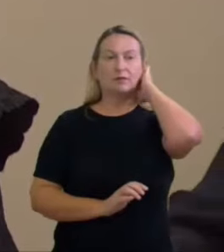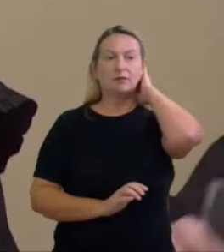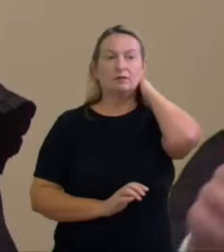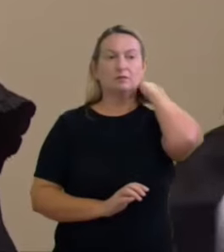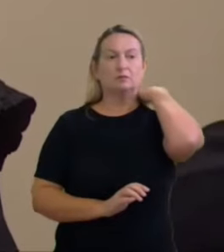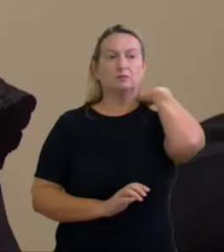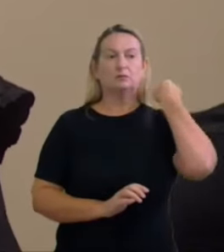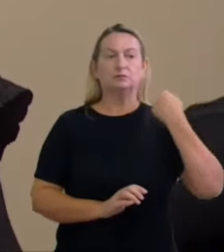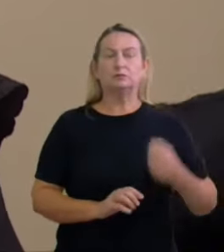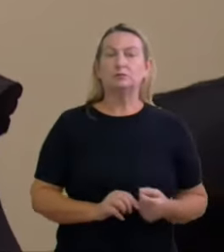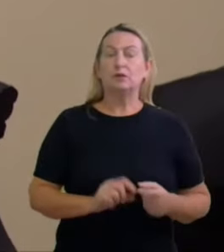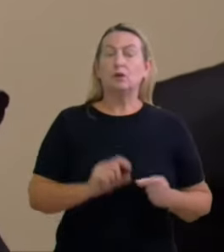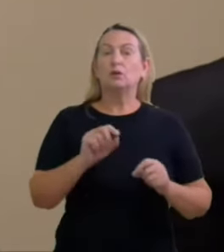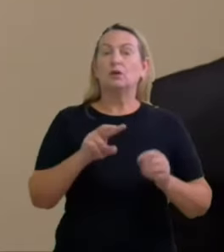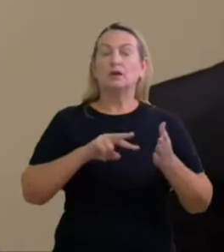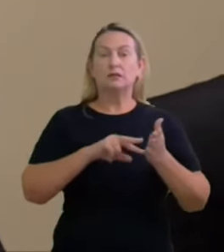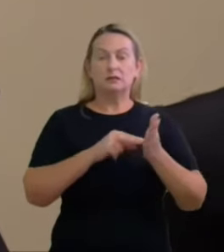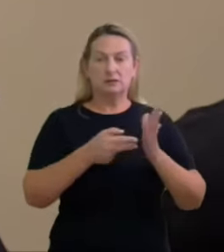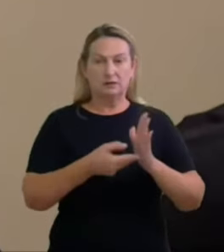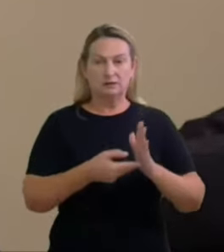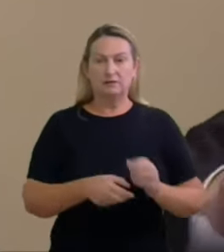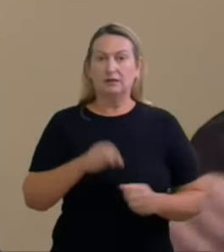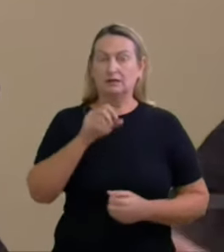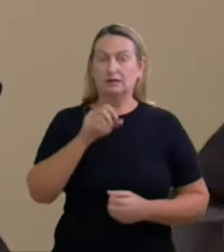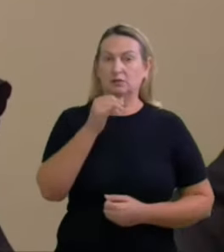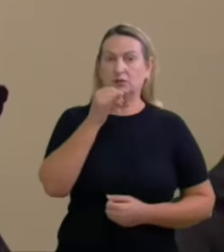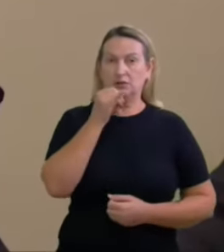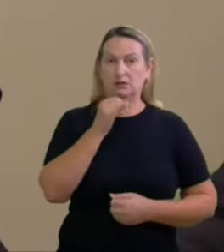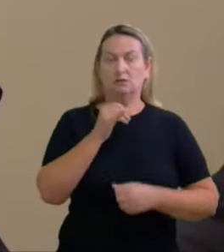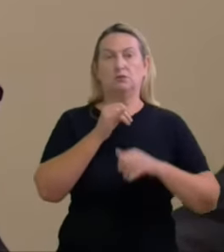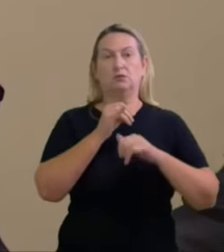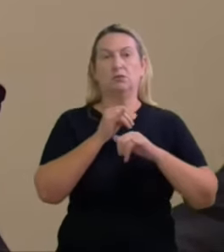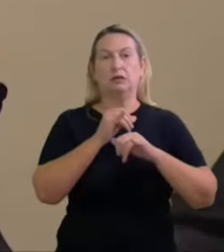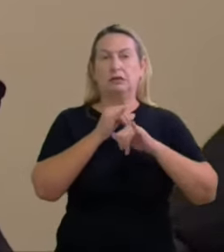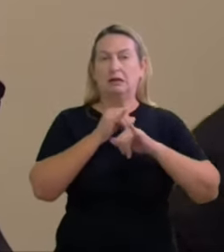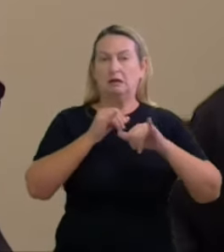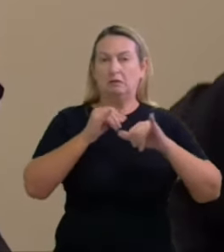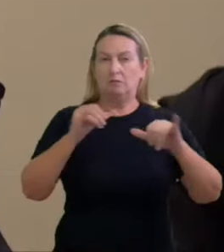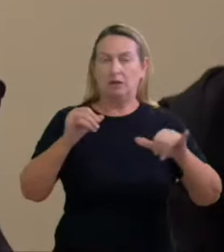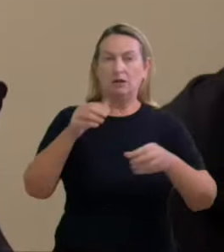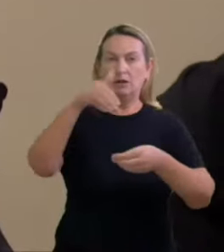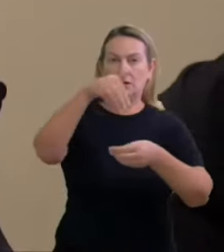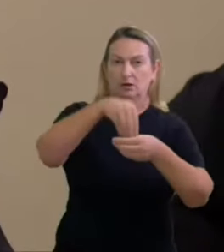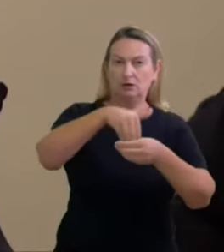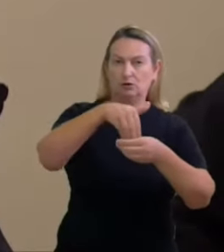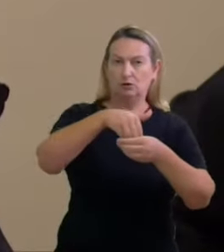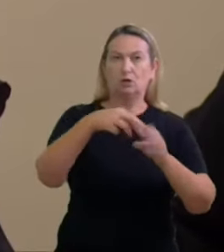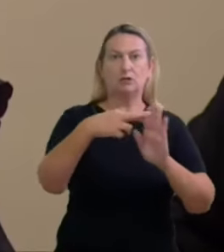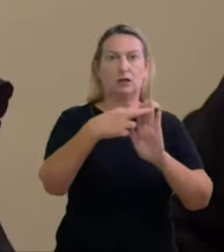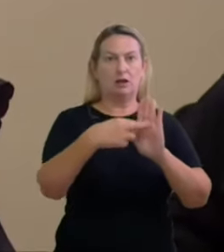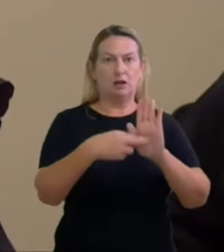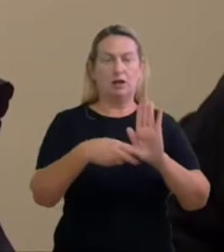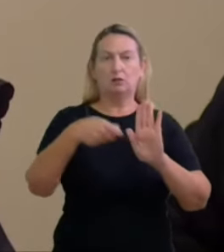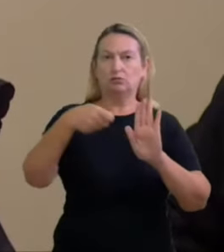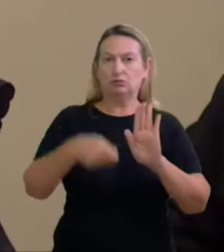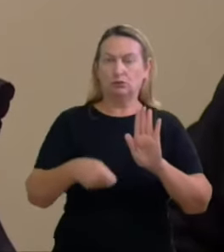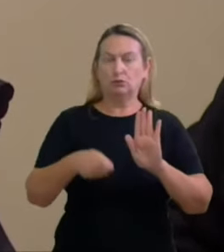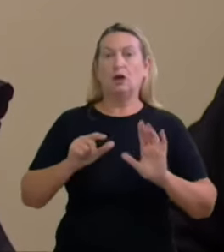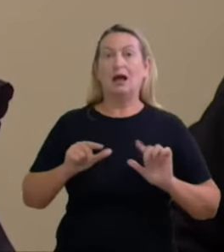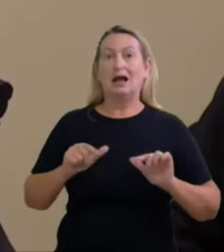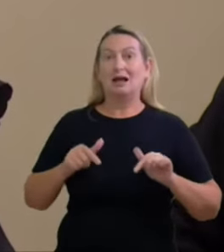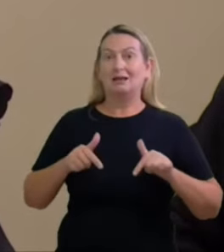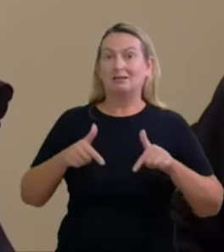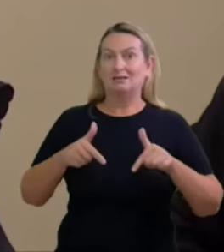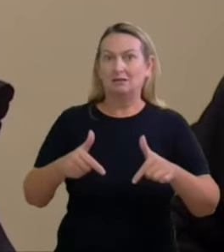ou seja enquanto a campanha eleitoral tem uma rigorosa regulamentação quanto aos atos eleitorais e seus custos